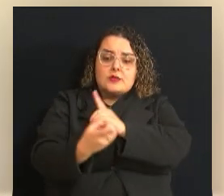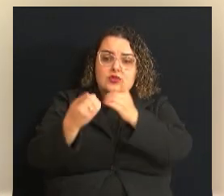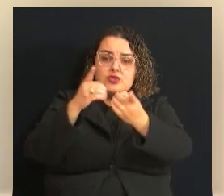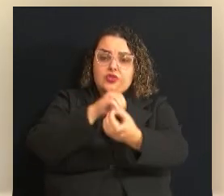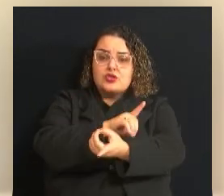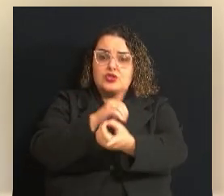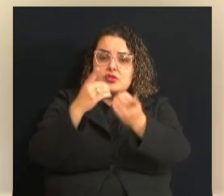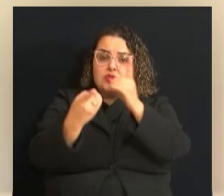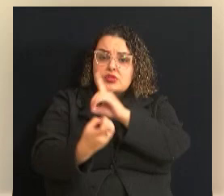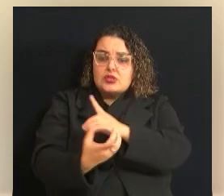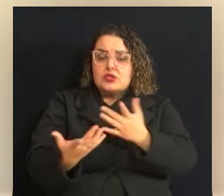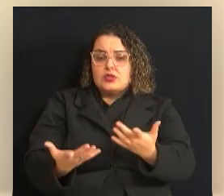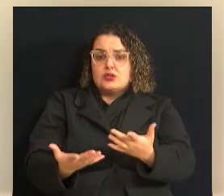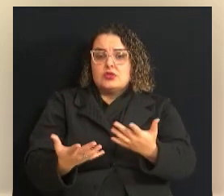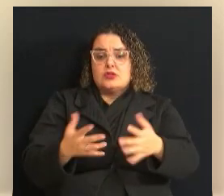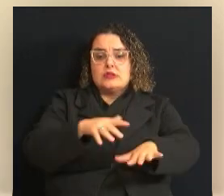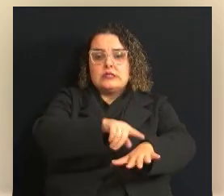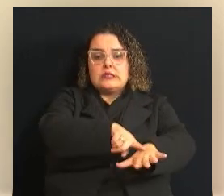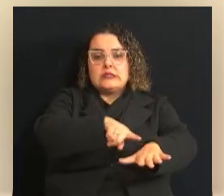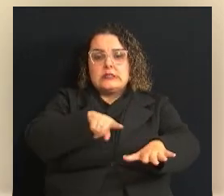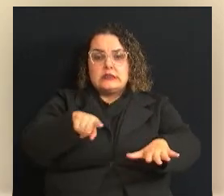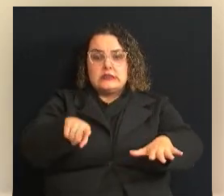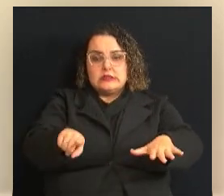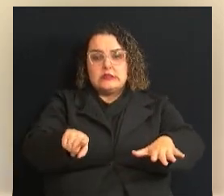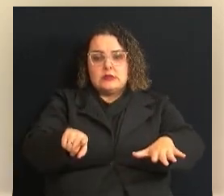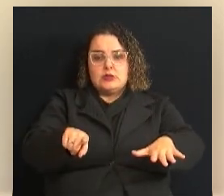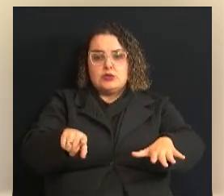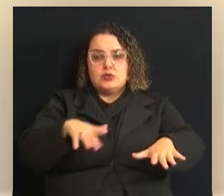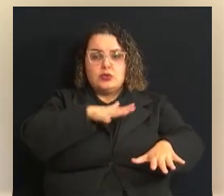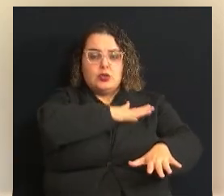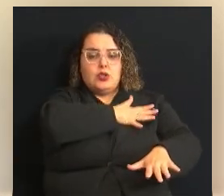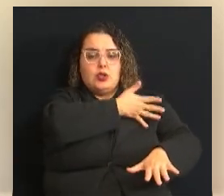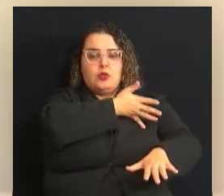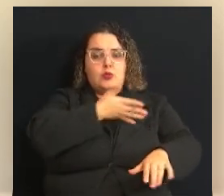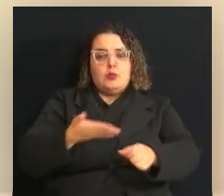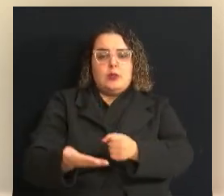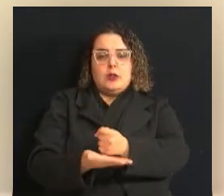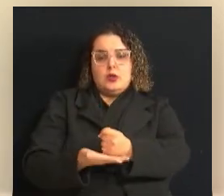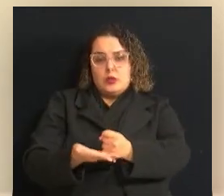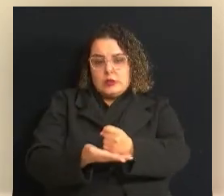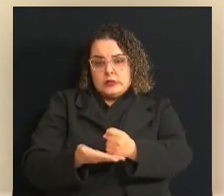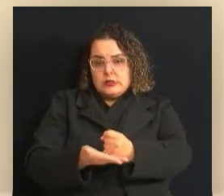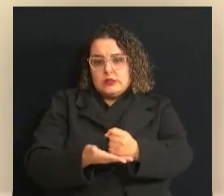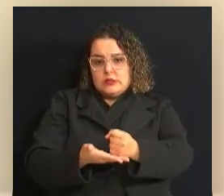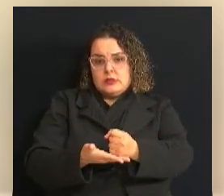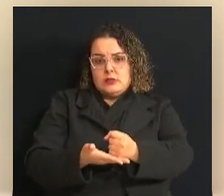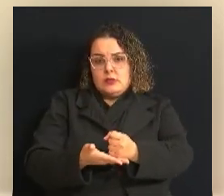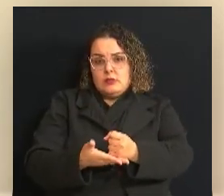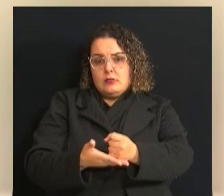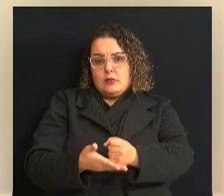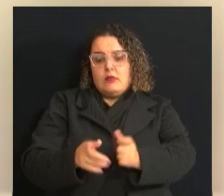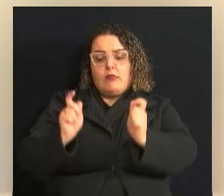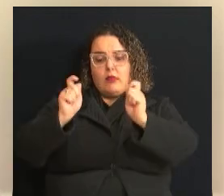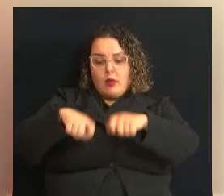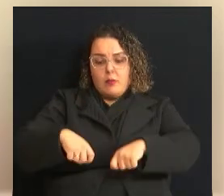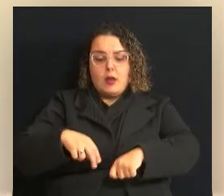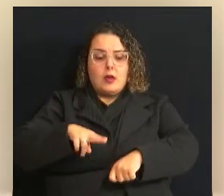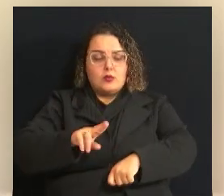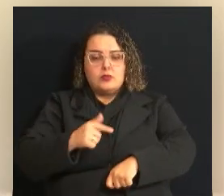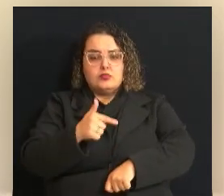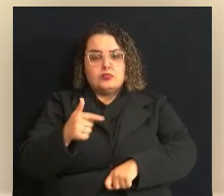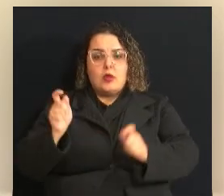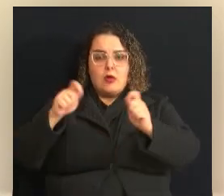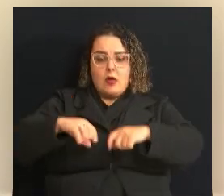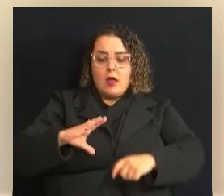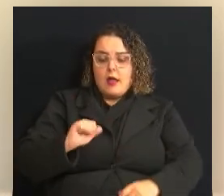exclui com base no preconceito, numa visão capacitista, é o termo que o movimento da pessoa com